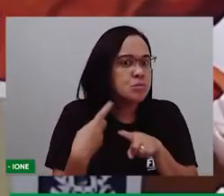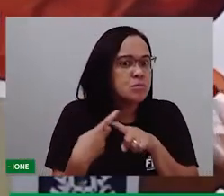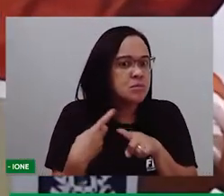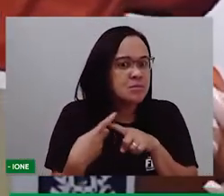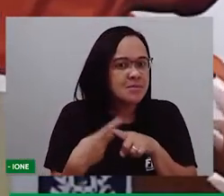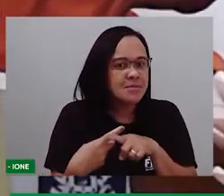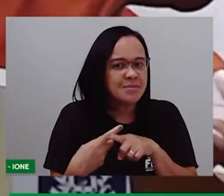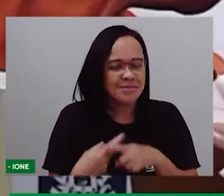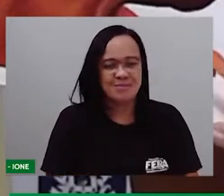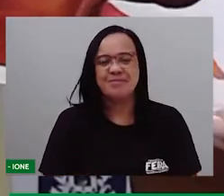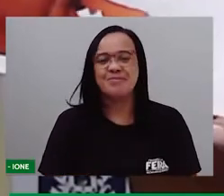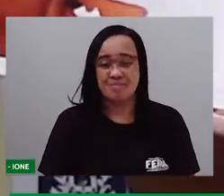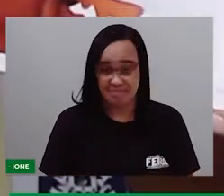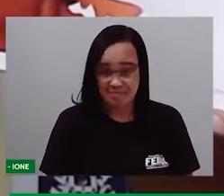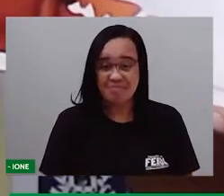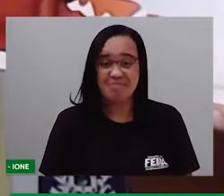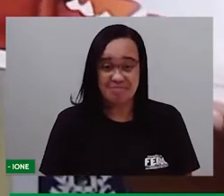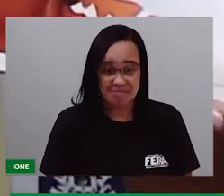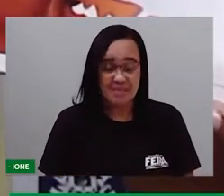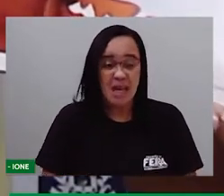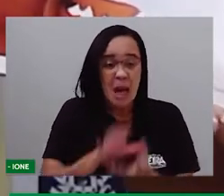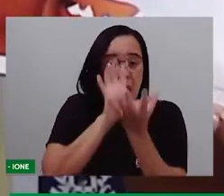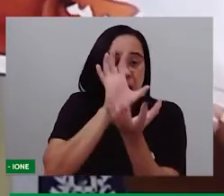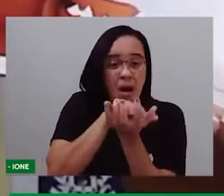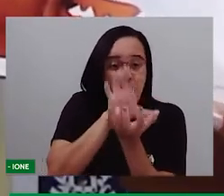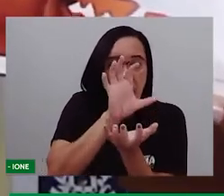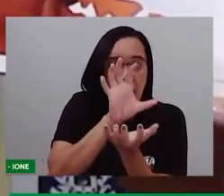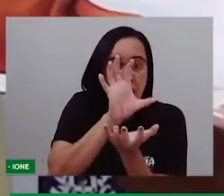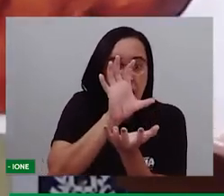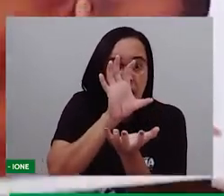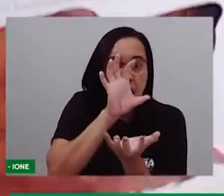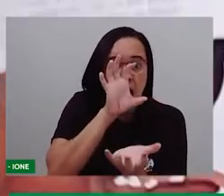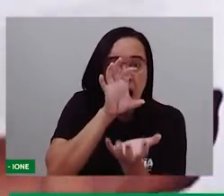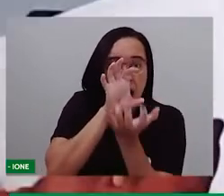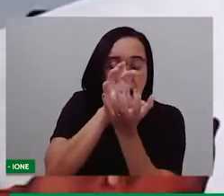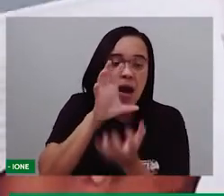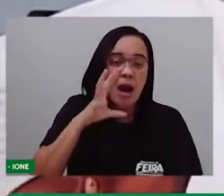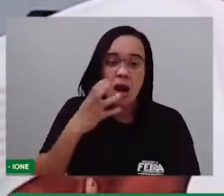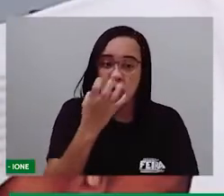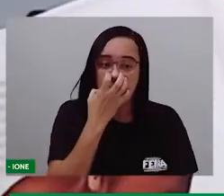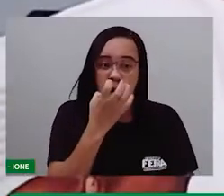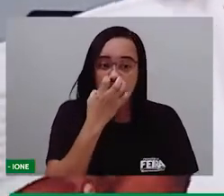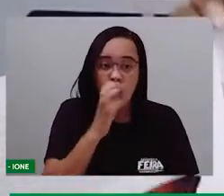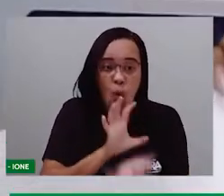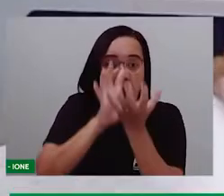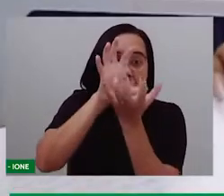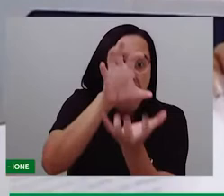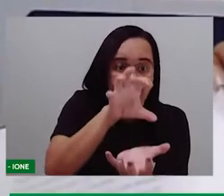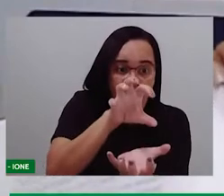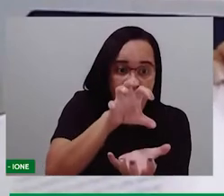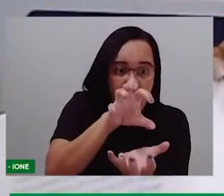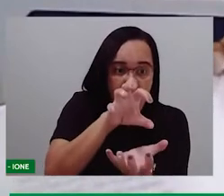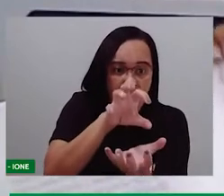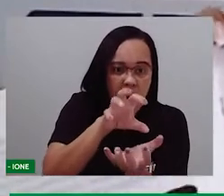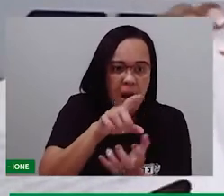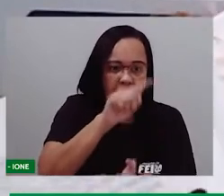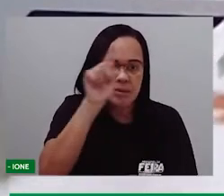E olha o tamanho da boca desse cachorro. Será que o cachorro comeu o passarinho?